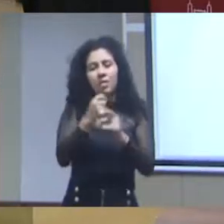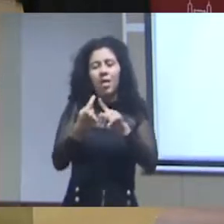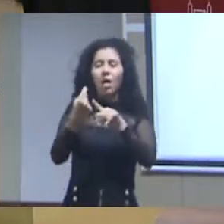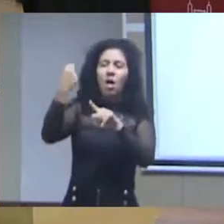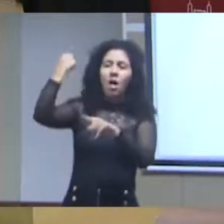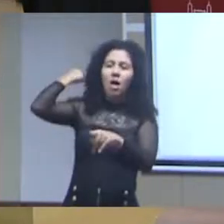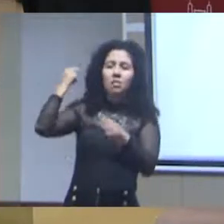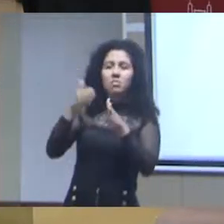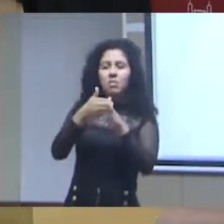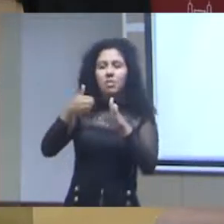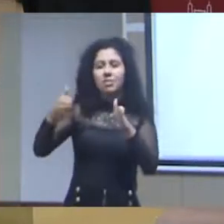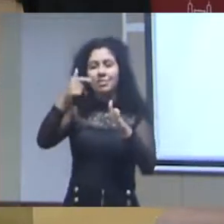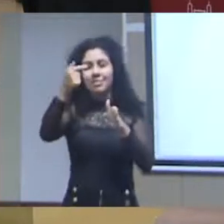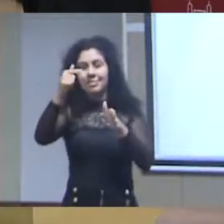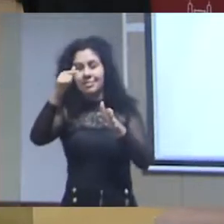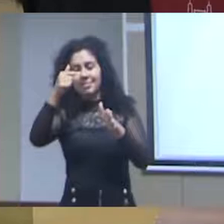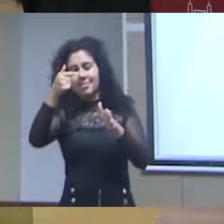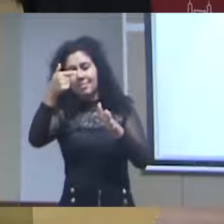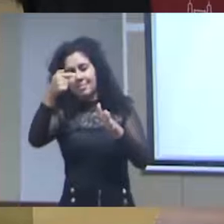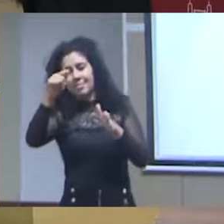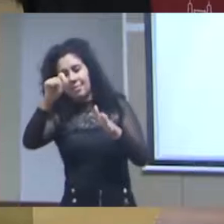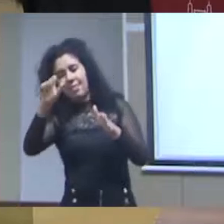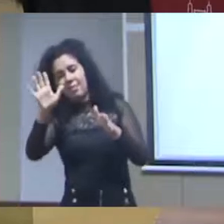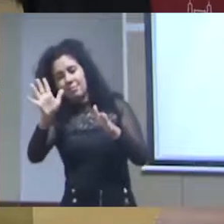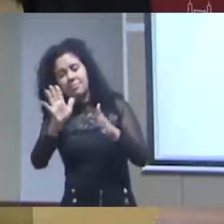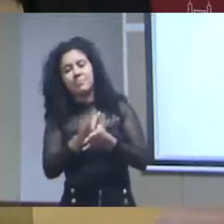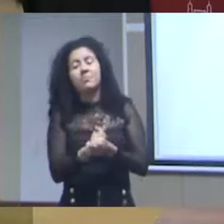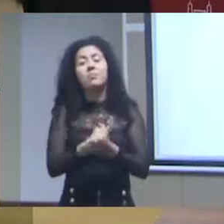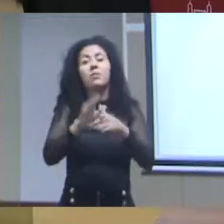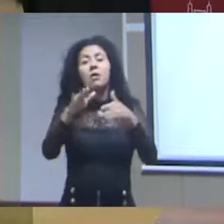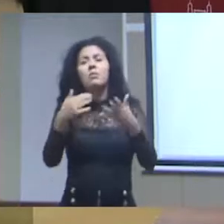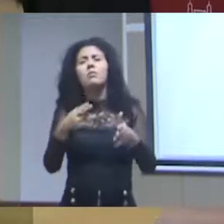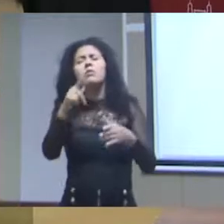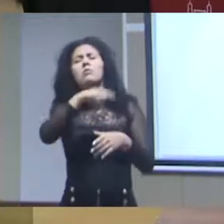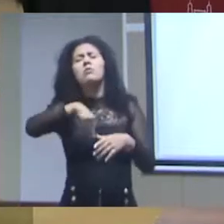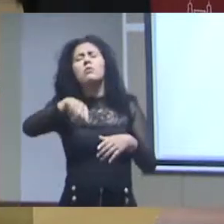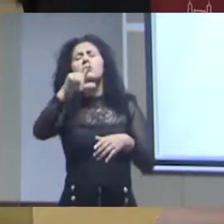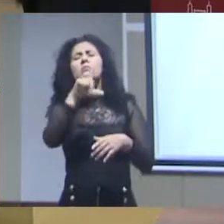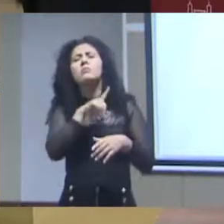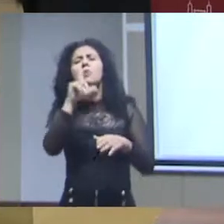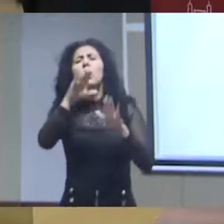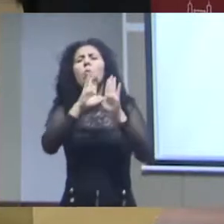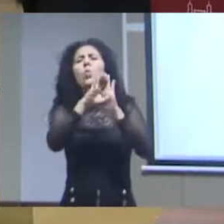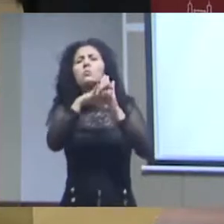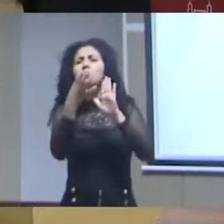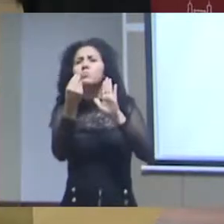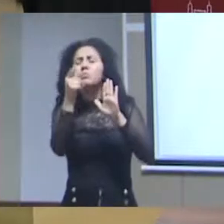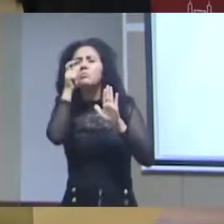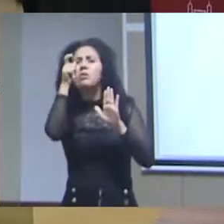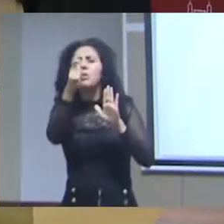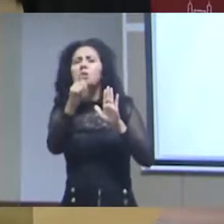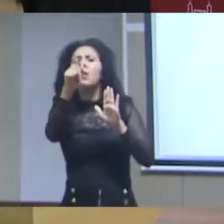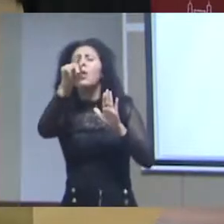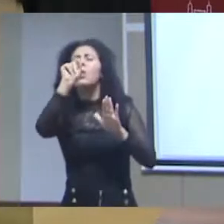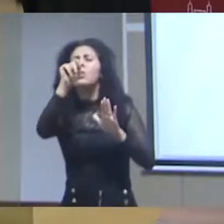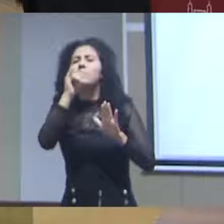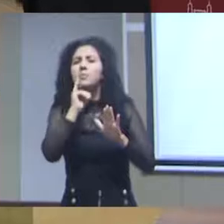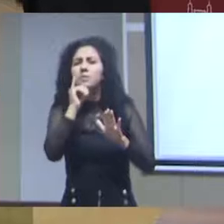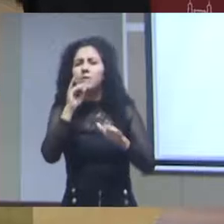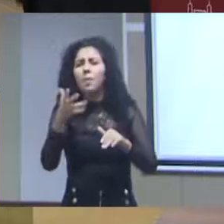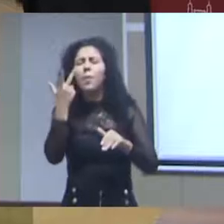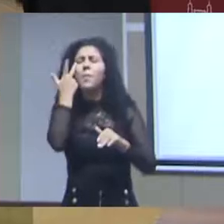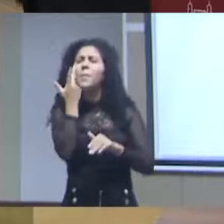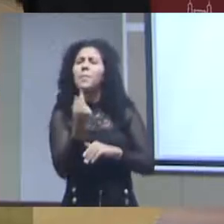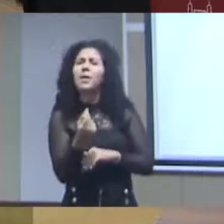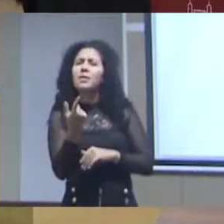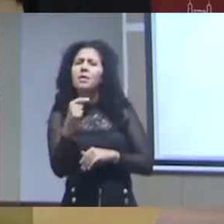metadados que ele te diz para que aquele dado pode ser utilizado e para que ele não pode porque tem muita gente que tem o medo mesmo eu publico isso fica associado ao